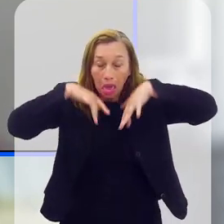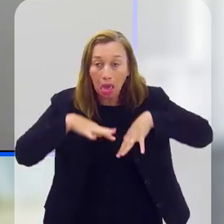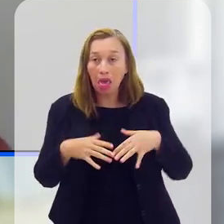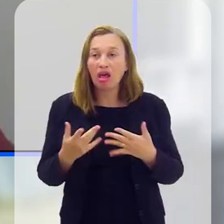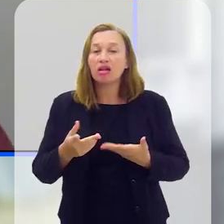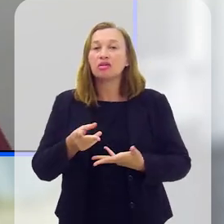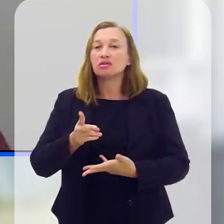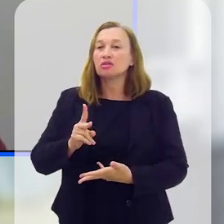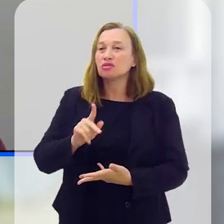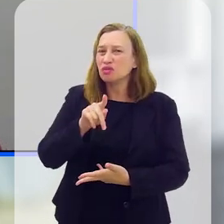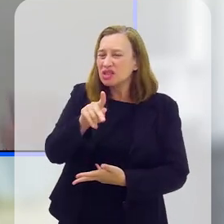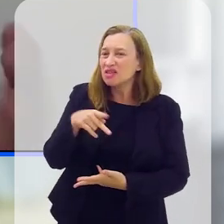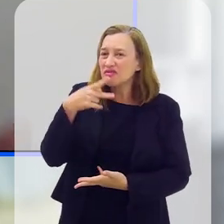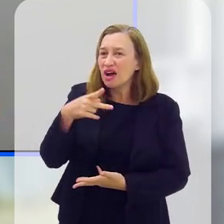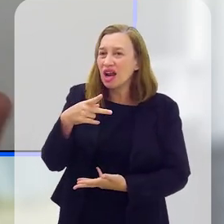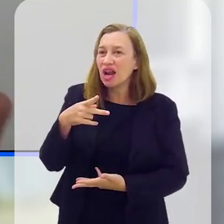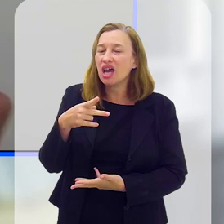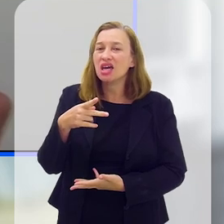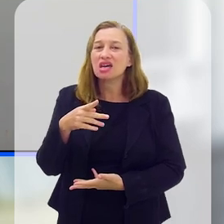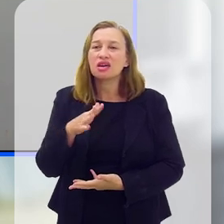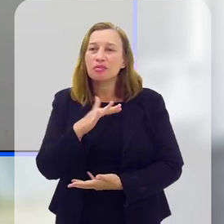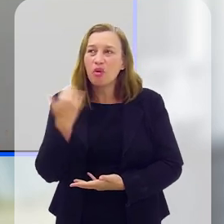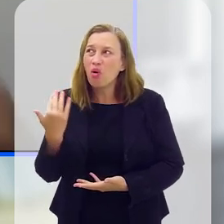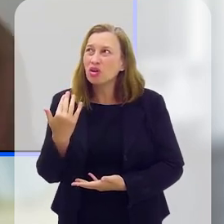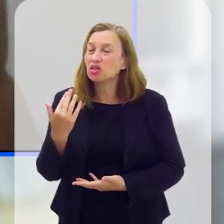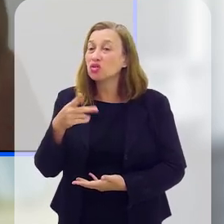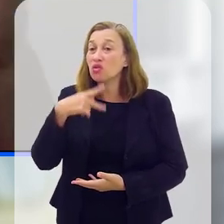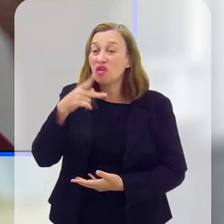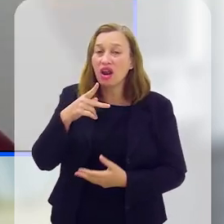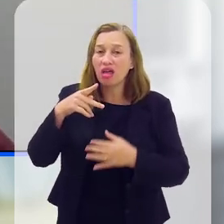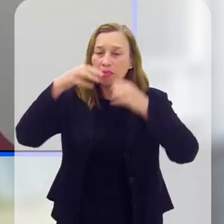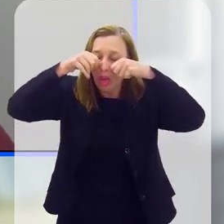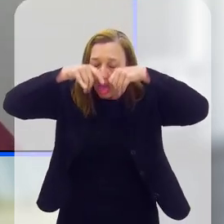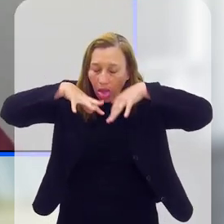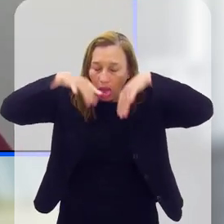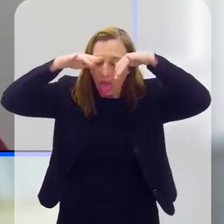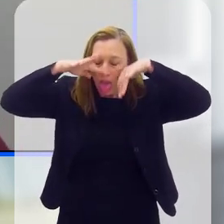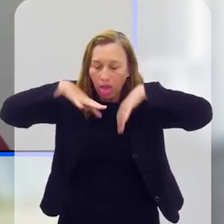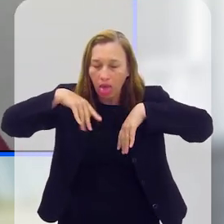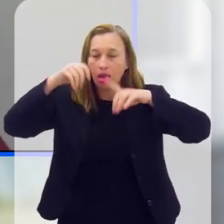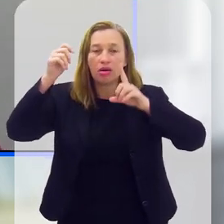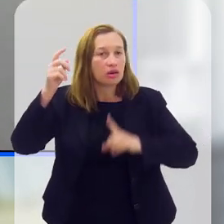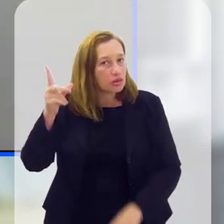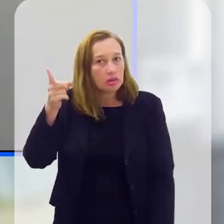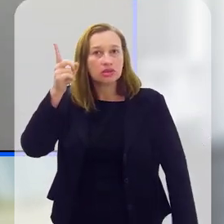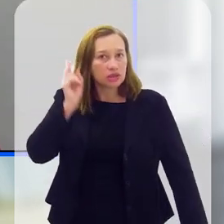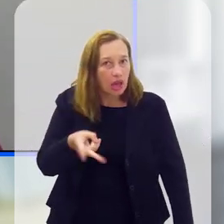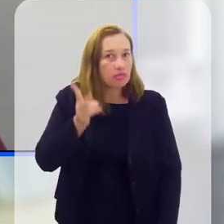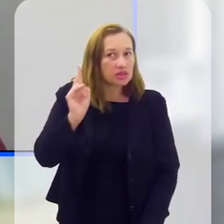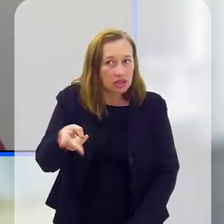de uma discussão sobre morte, estou falando daquela insistência, sabem dizer que, muitas vezes,